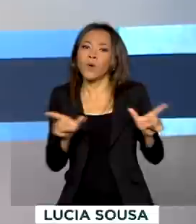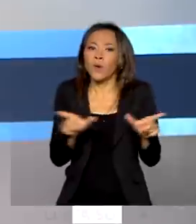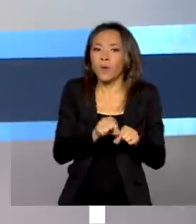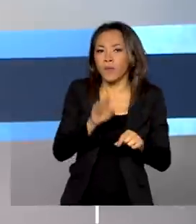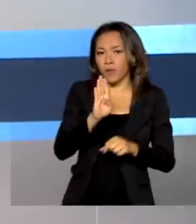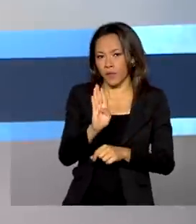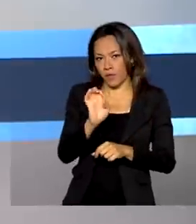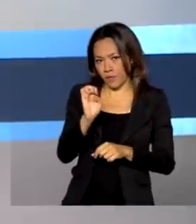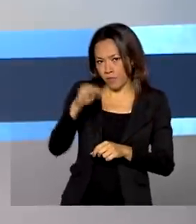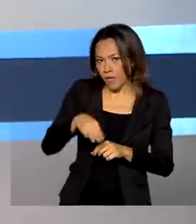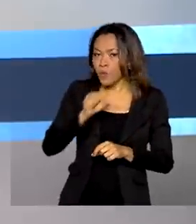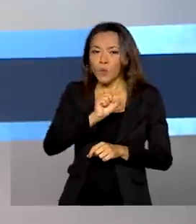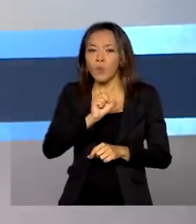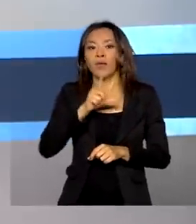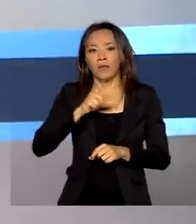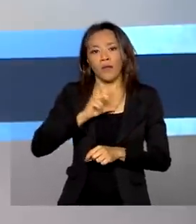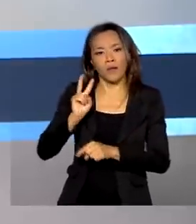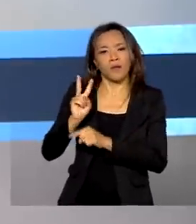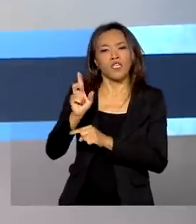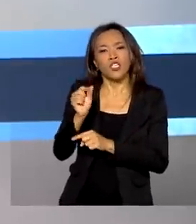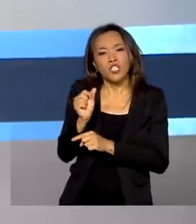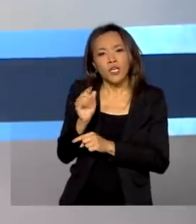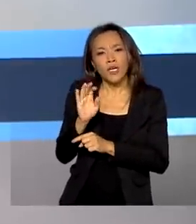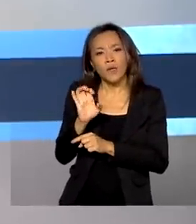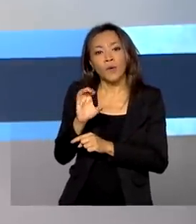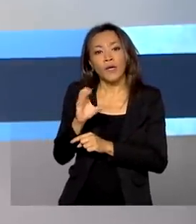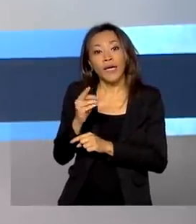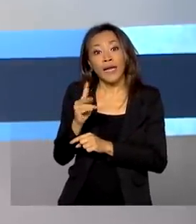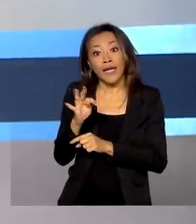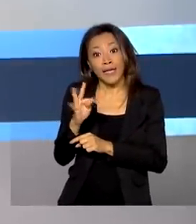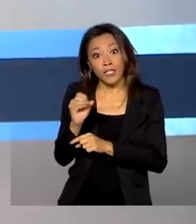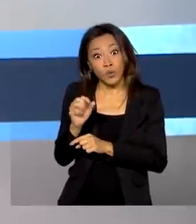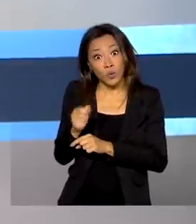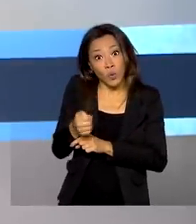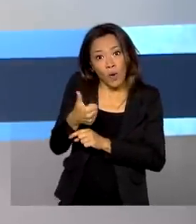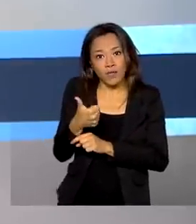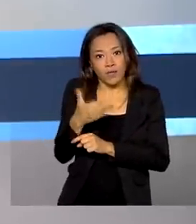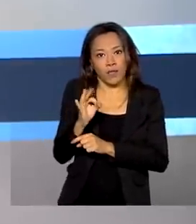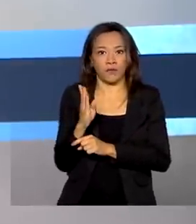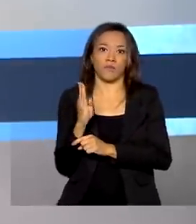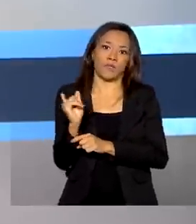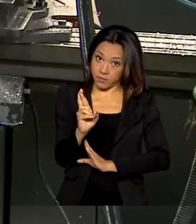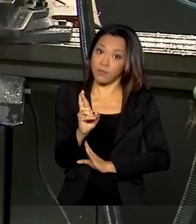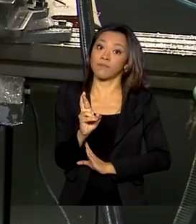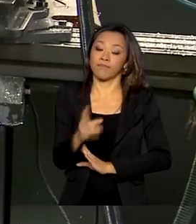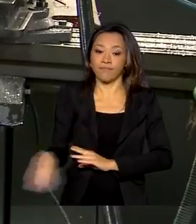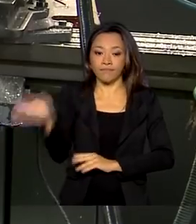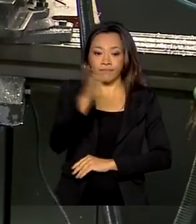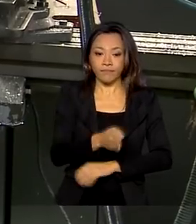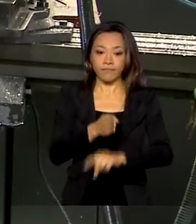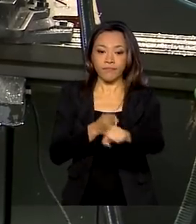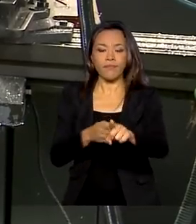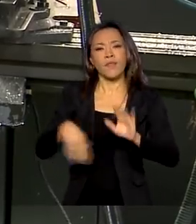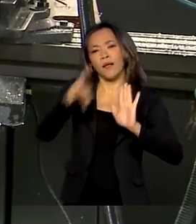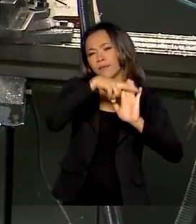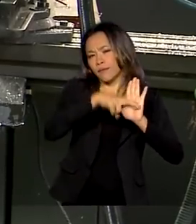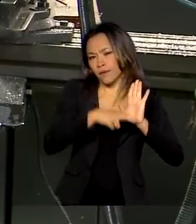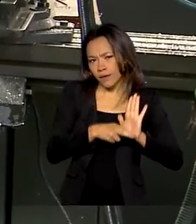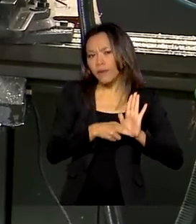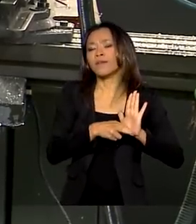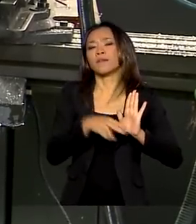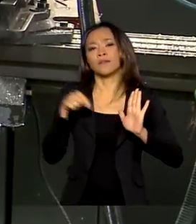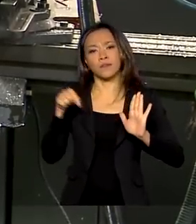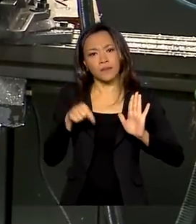renda ao bem, que conta com crédito extraordinário de quase 10 bilhões de reais. Entre as medidas que podem ser